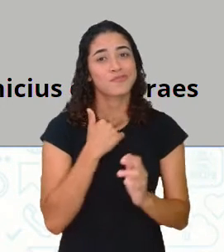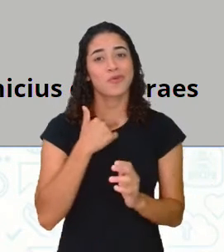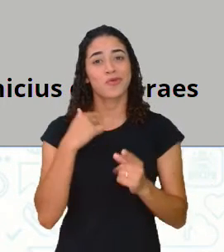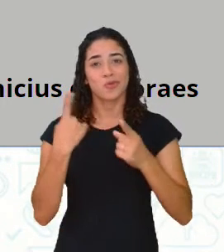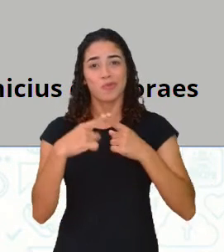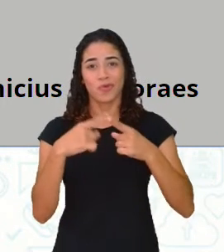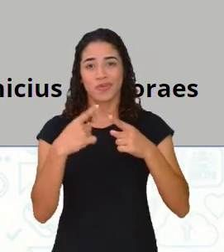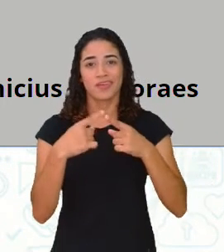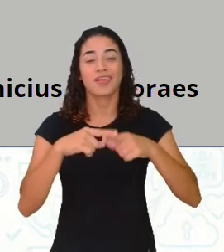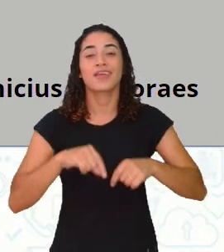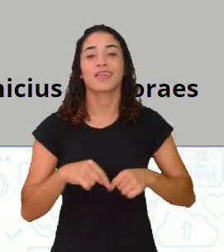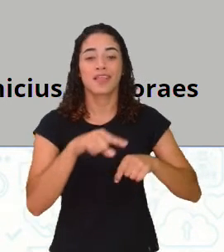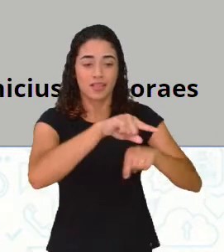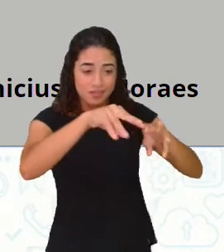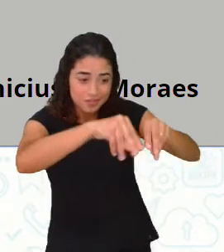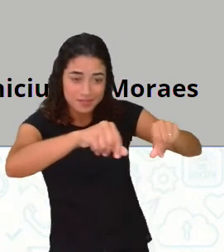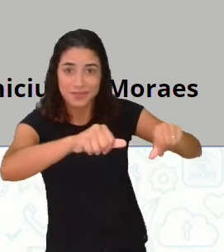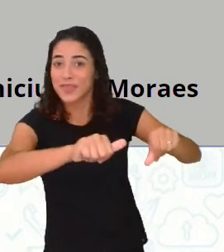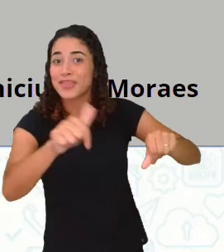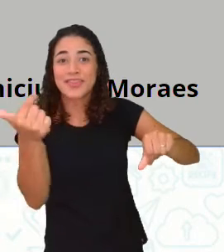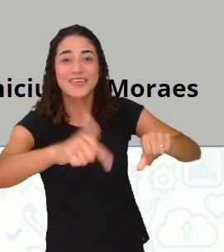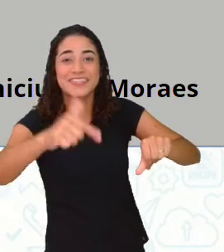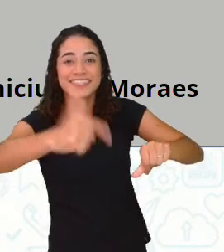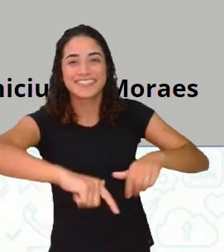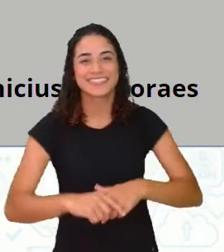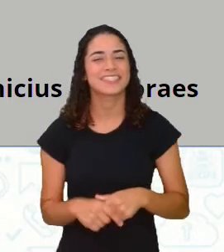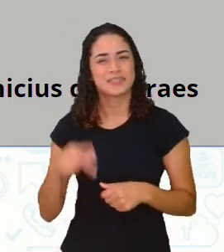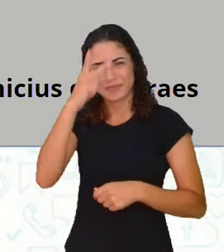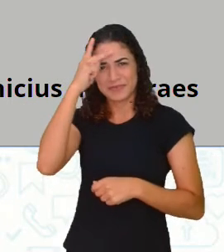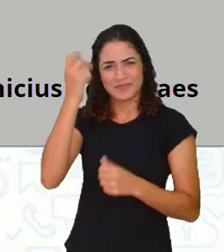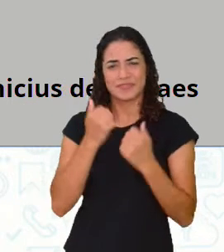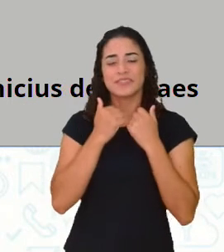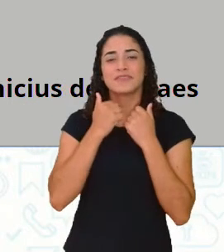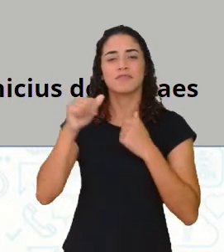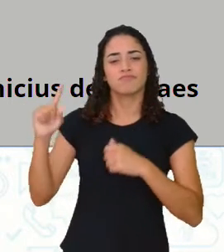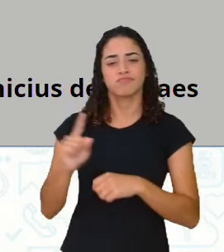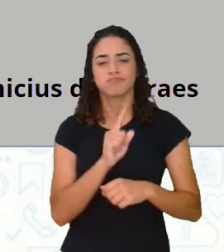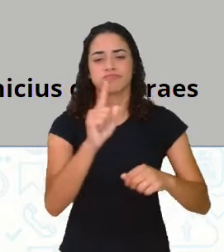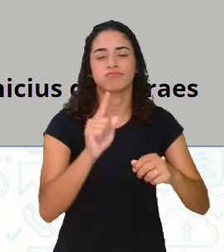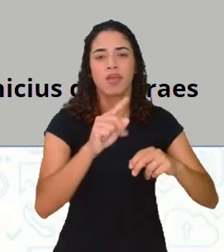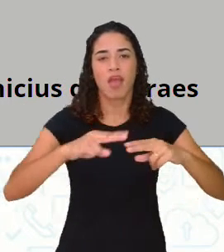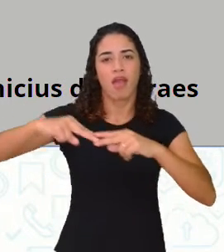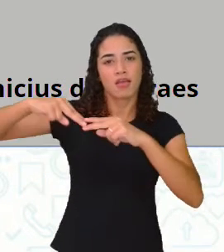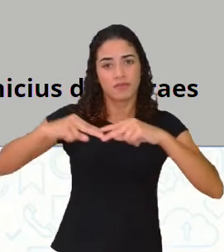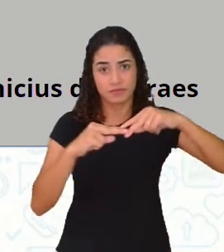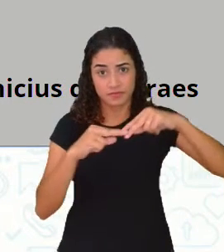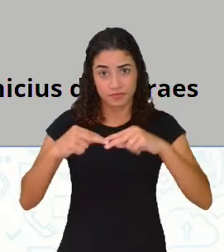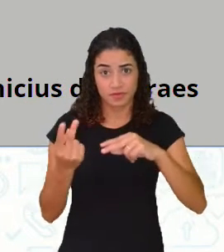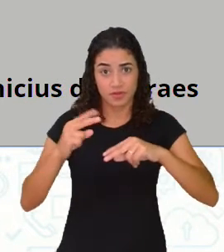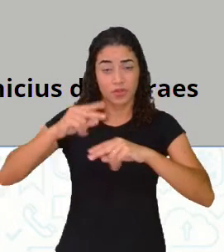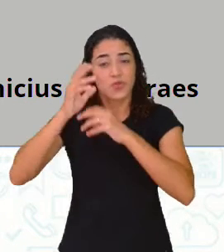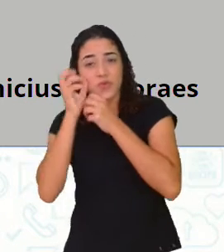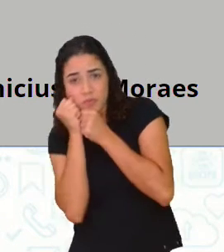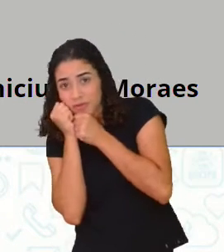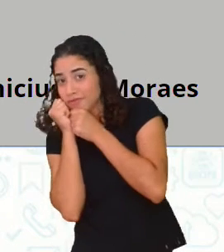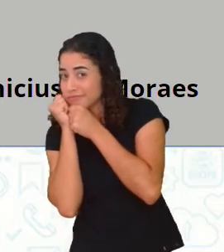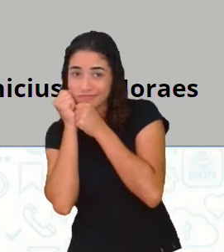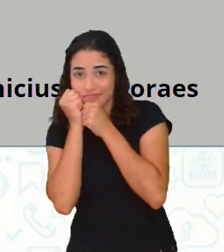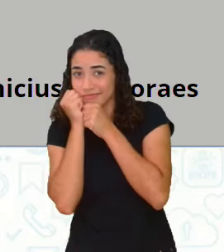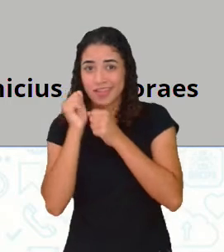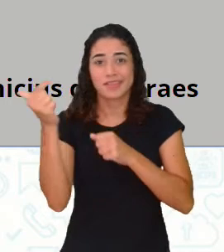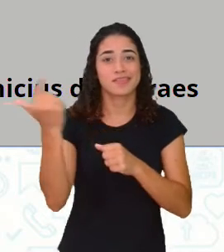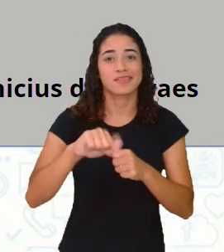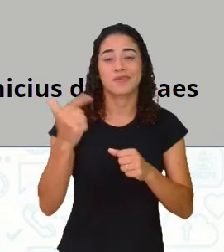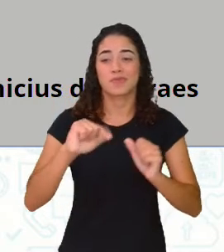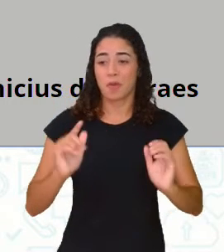porque a casa não tinha chão. Ninguém podia dormir na rede, porque na casa